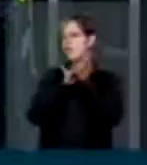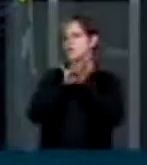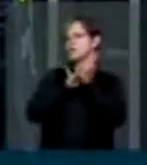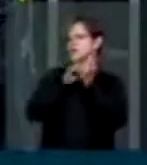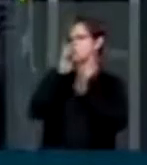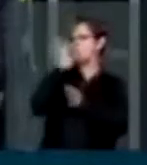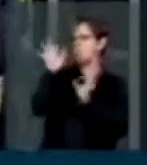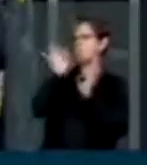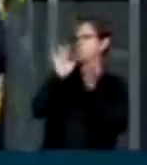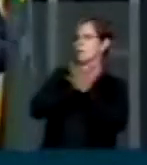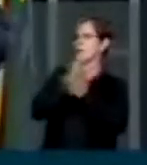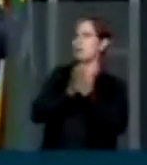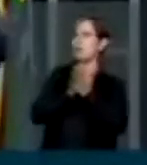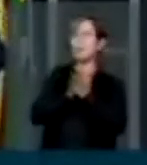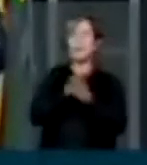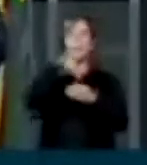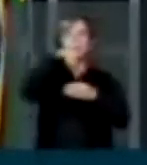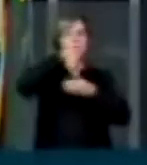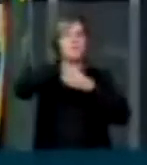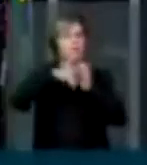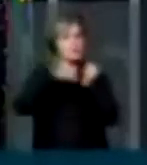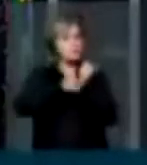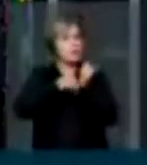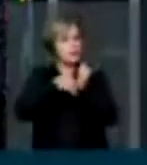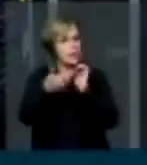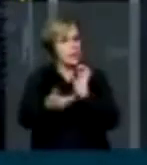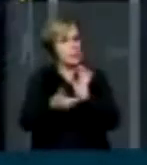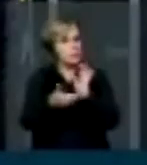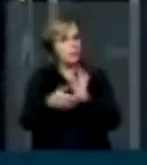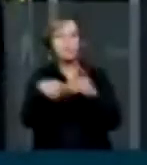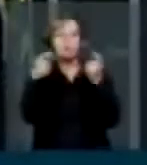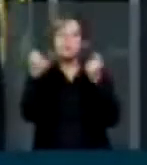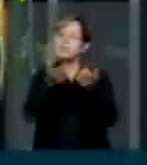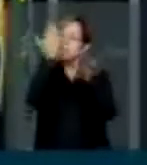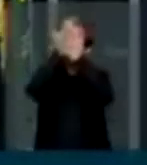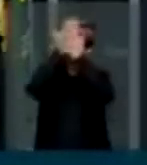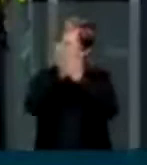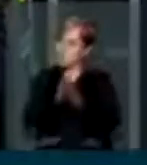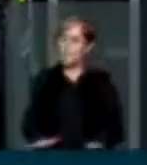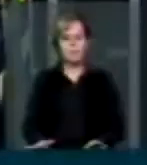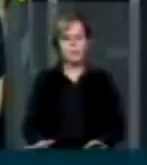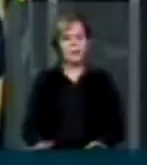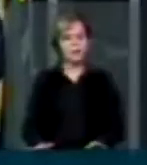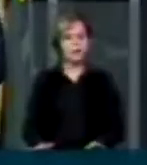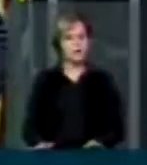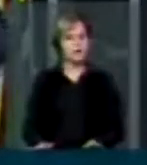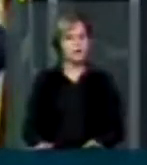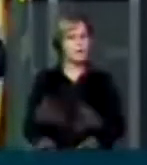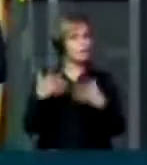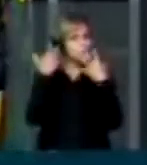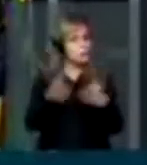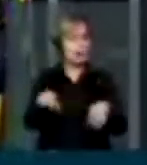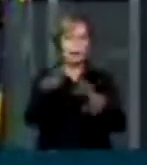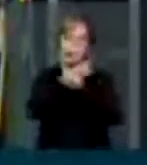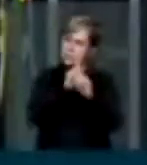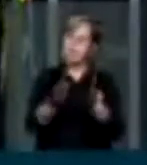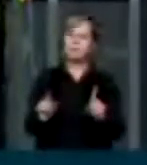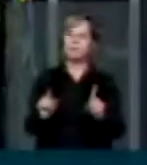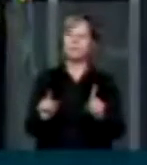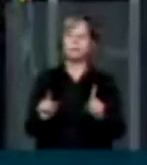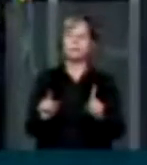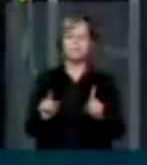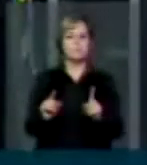O voto secreto nesta casa é outra excrescência inadmissível e